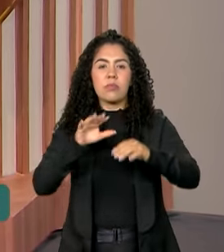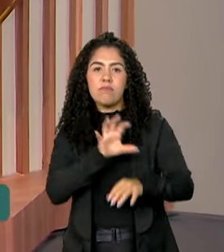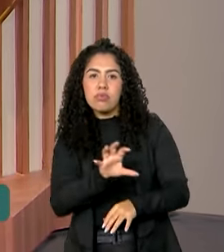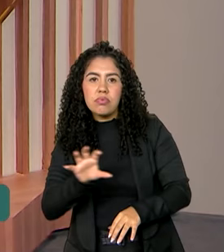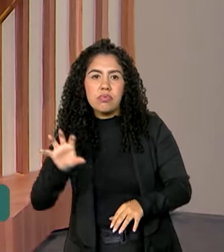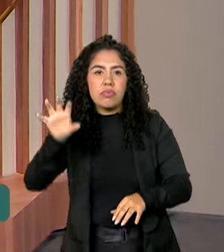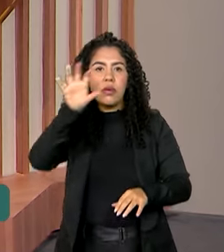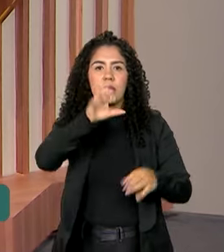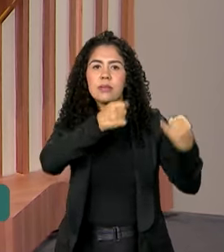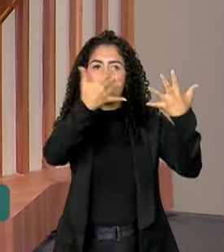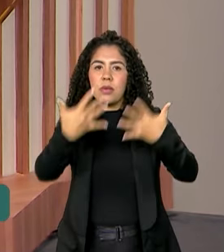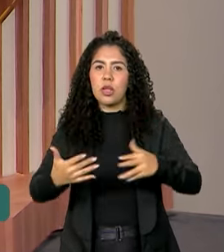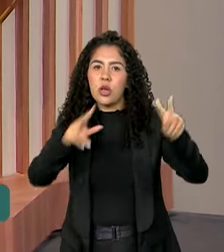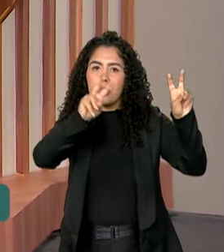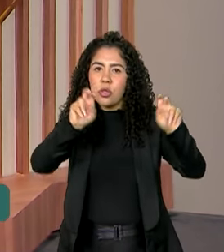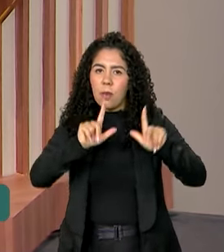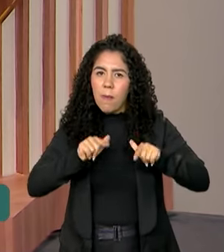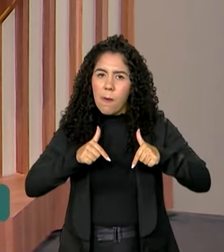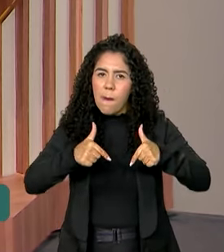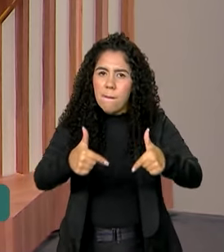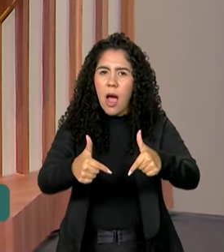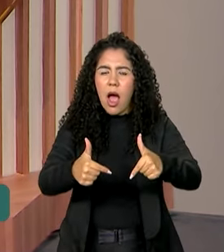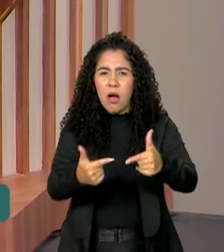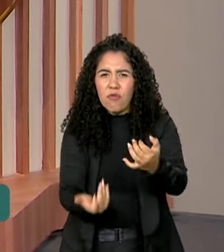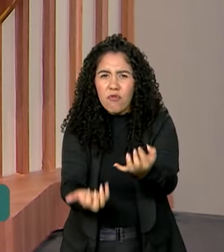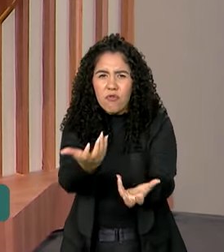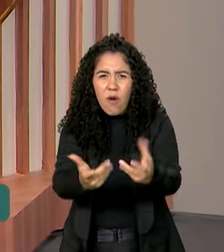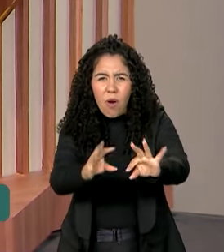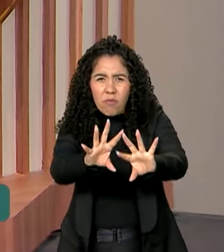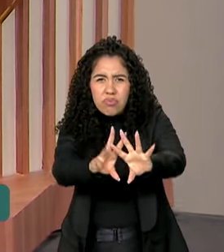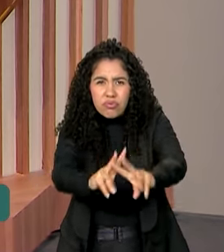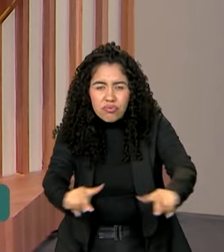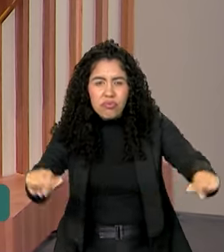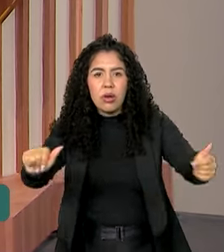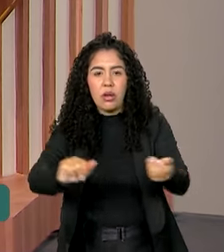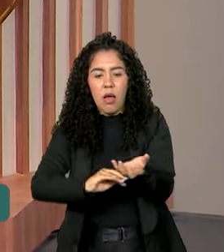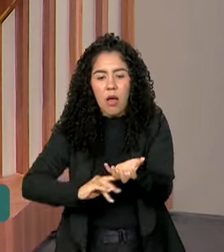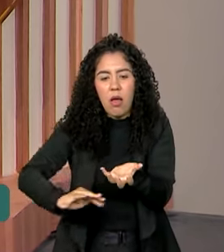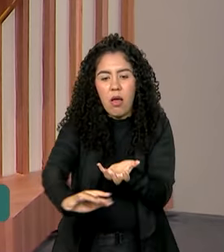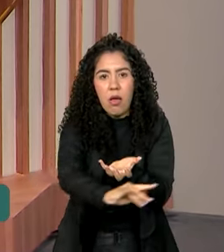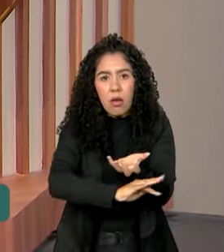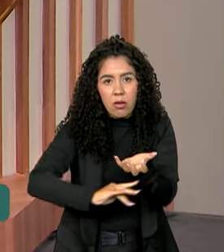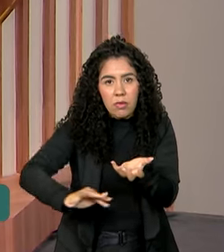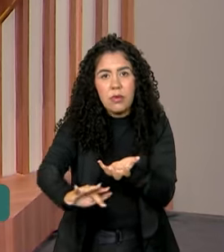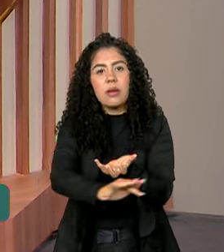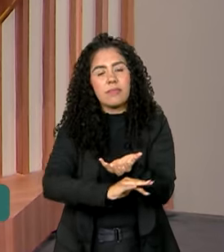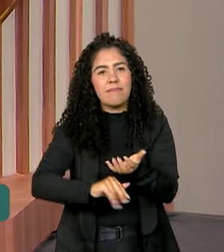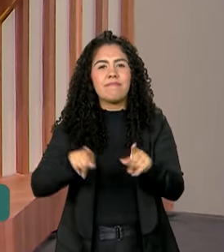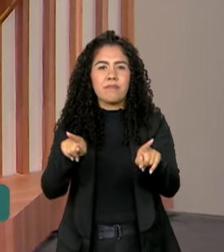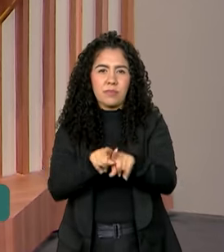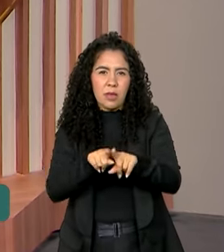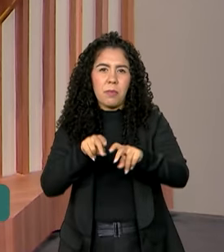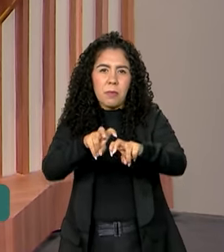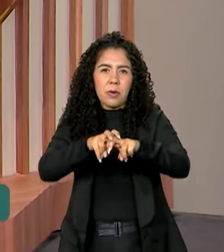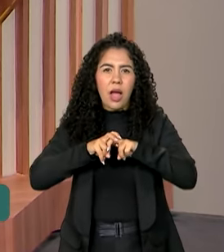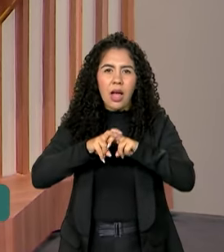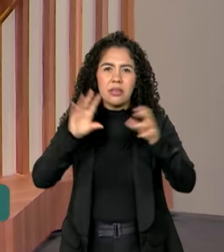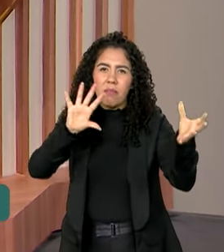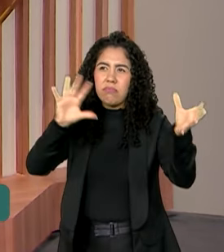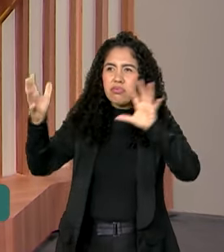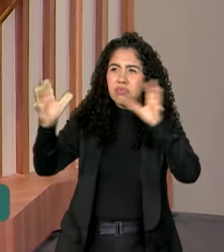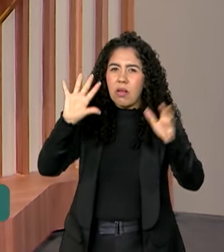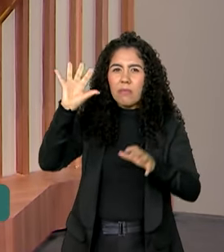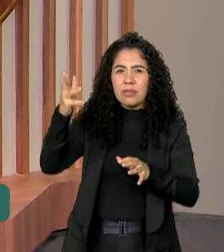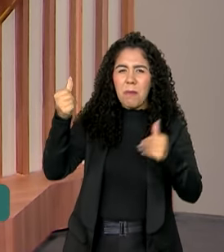no Pantanal. Valdez Góes disse que a antecipação da estiagem, consequência das mudanças climáticas, agravou a